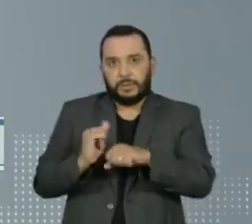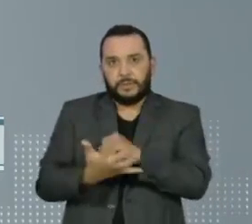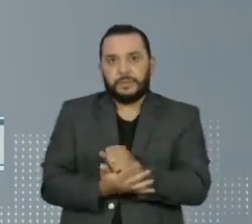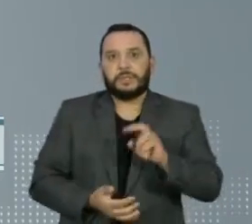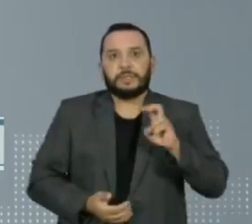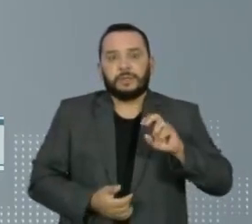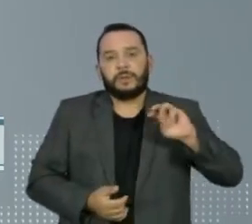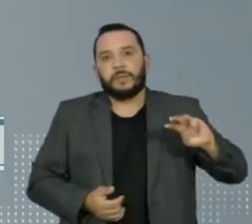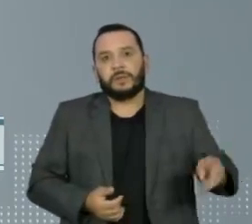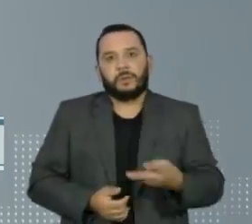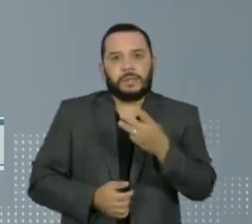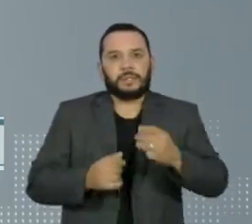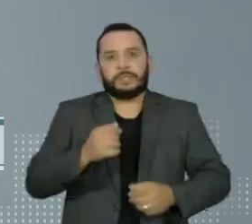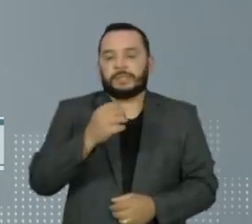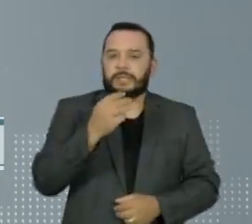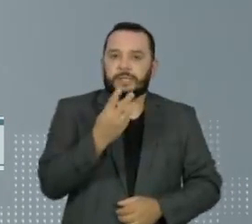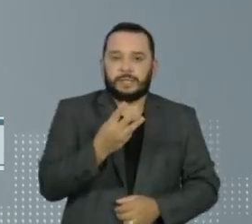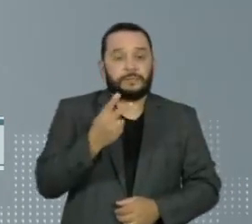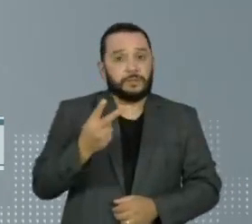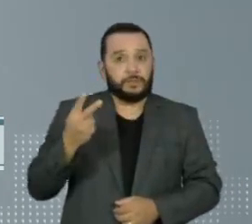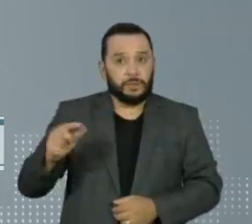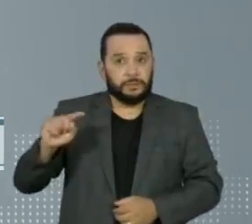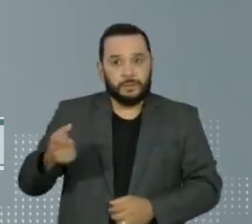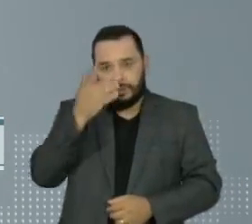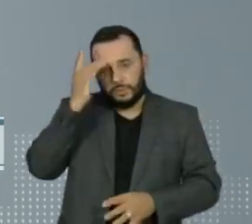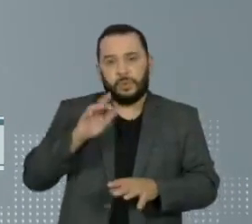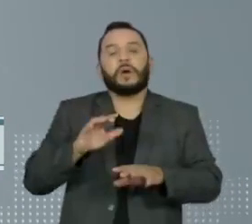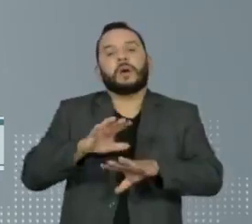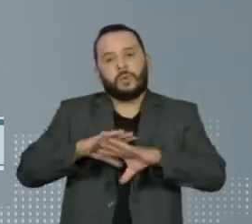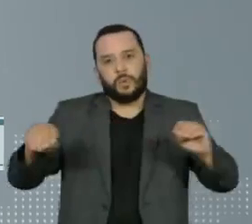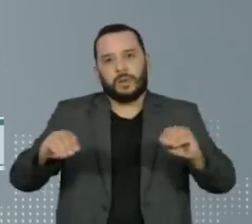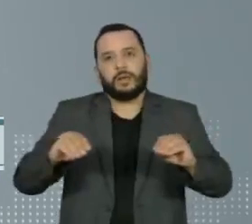,322 mil recuperados, segundo o Ministério da Saúde.